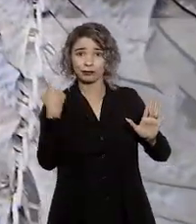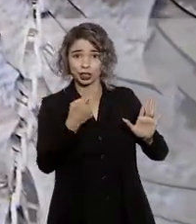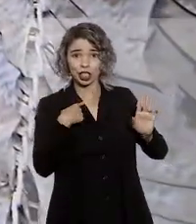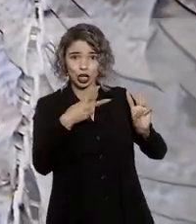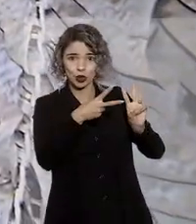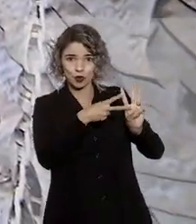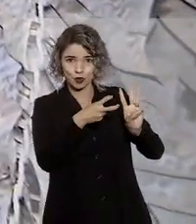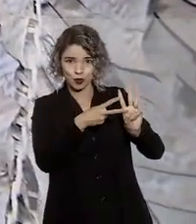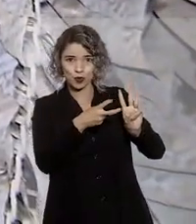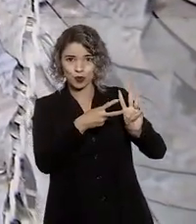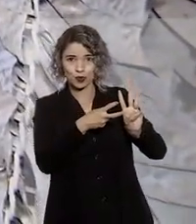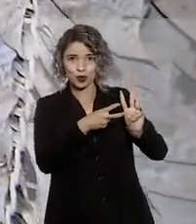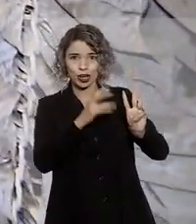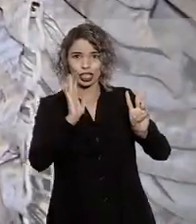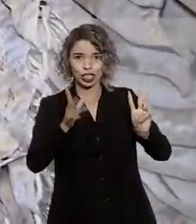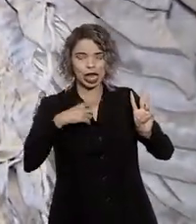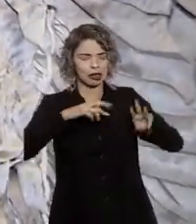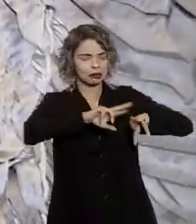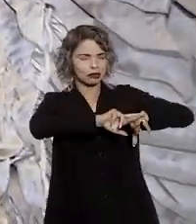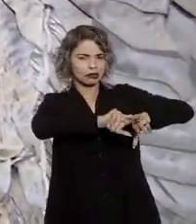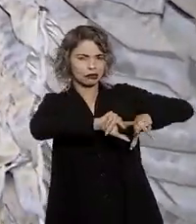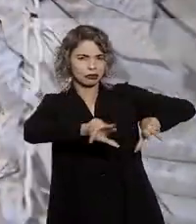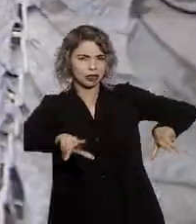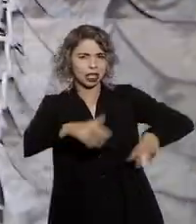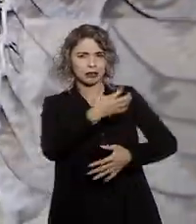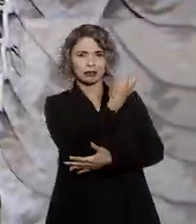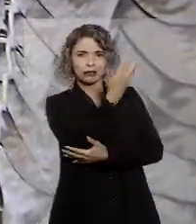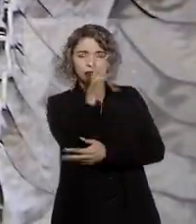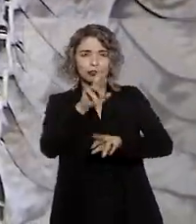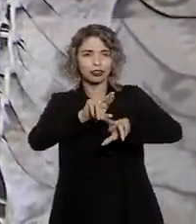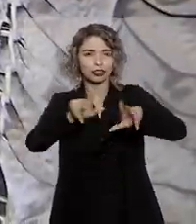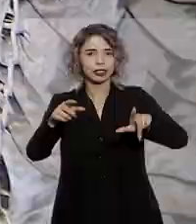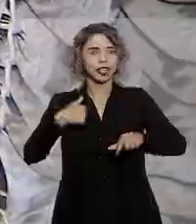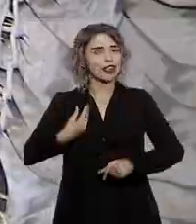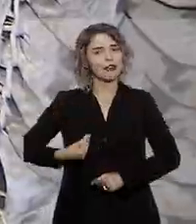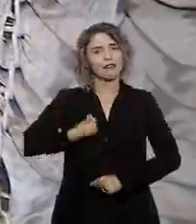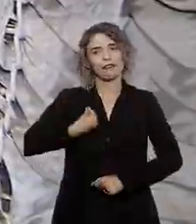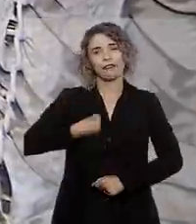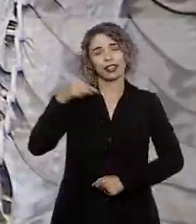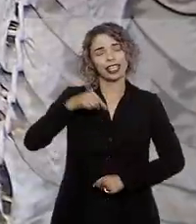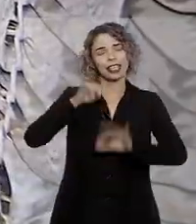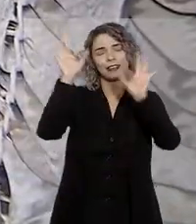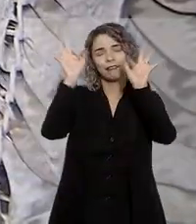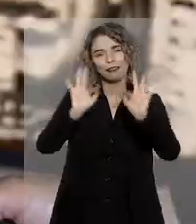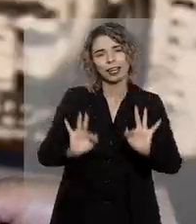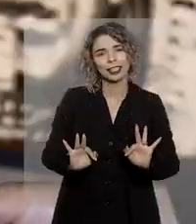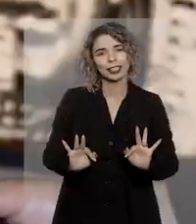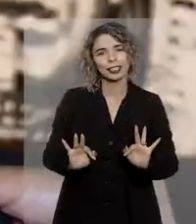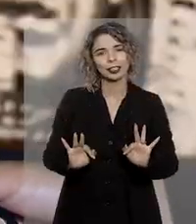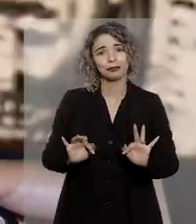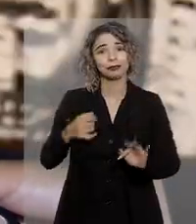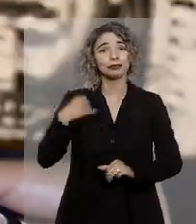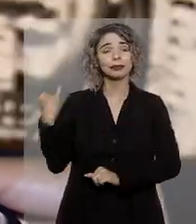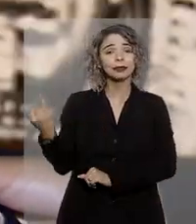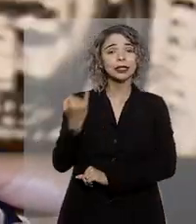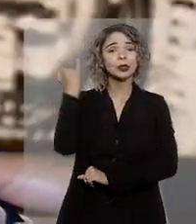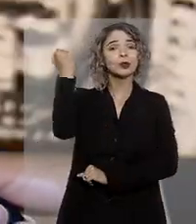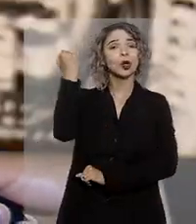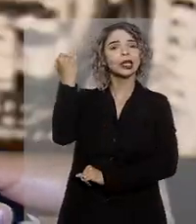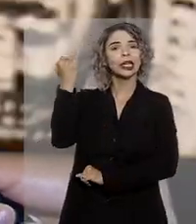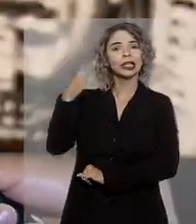povos originários e toda a biodiversidade. Eu estou muito feliz de estar aqui. A importância